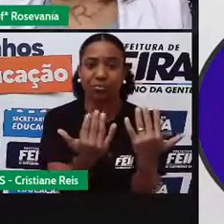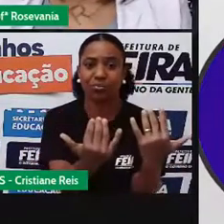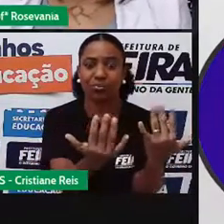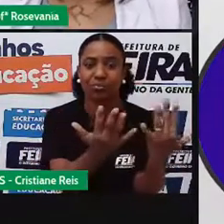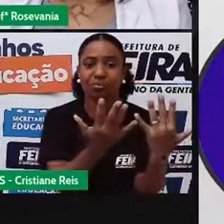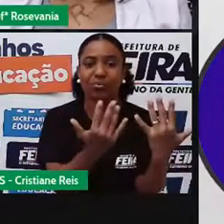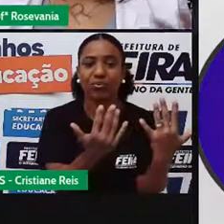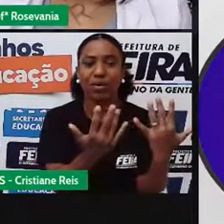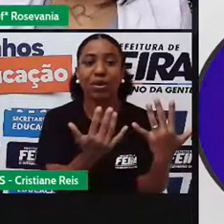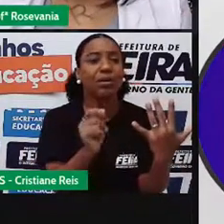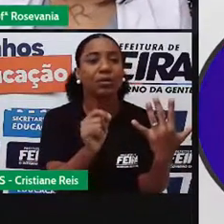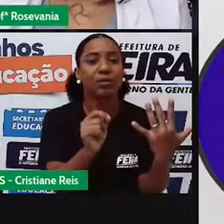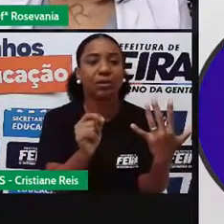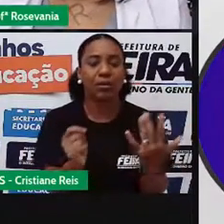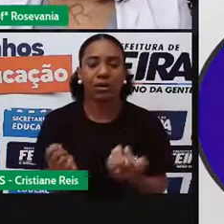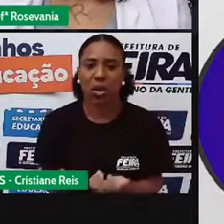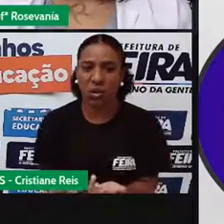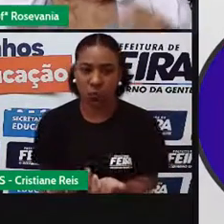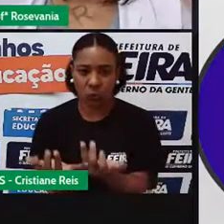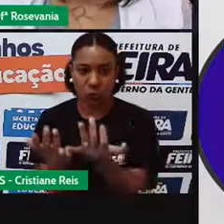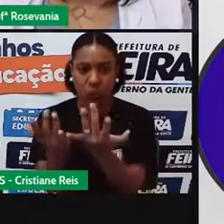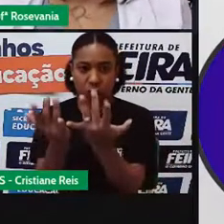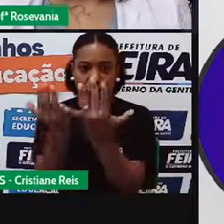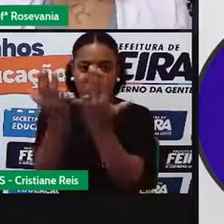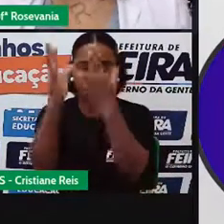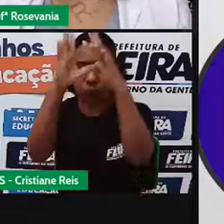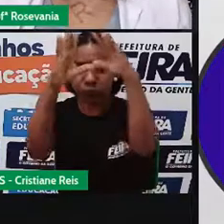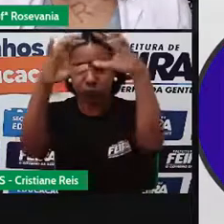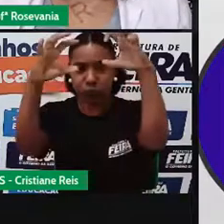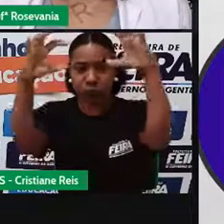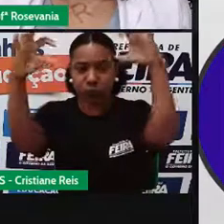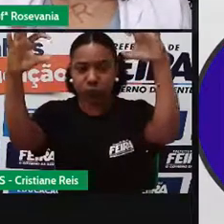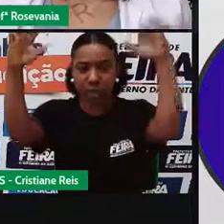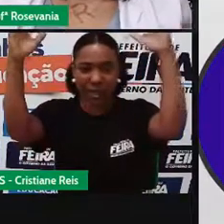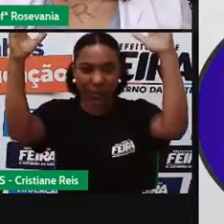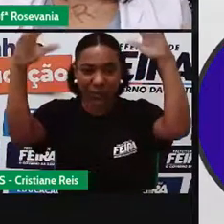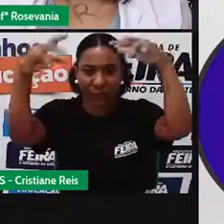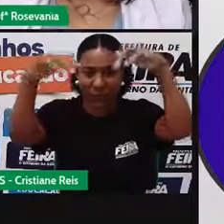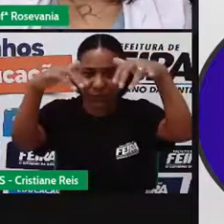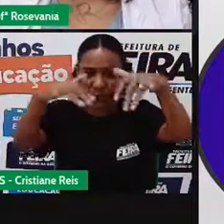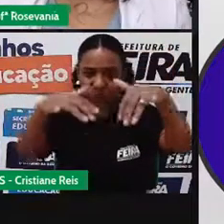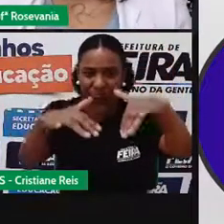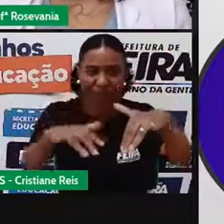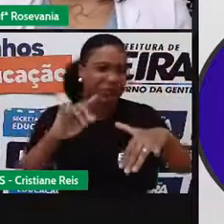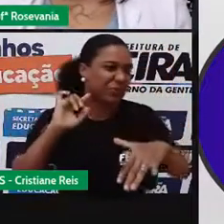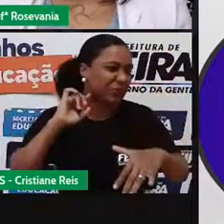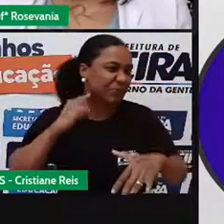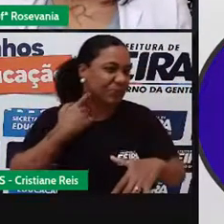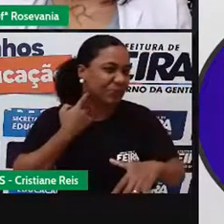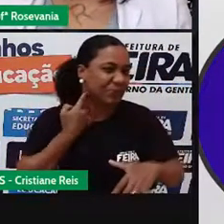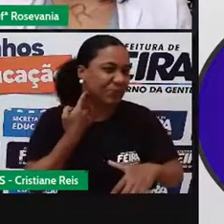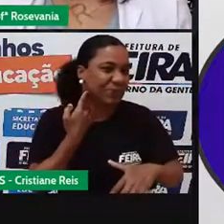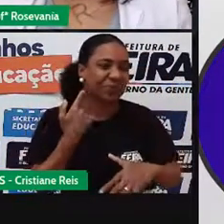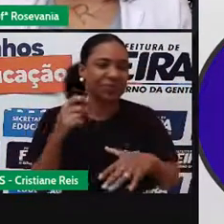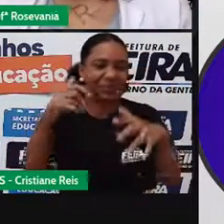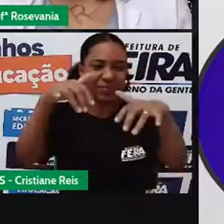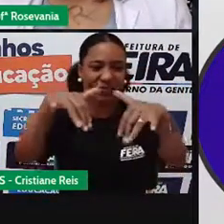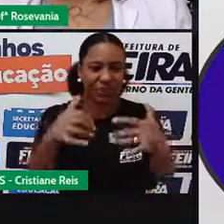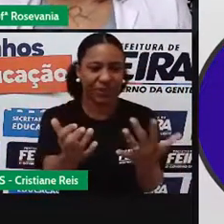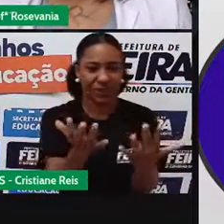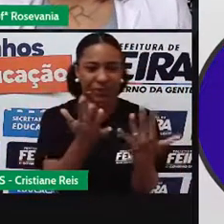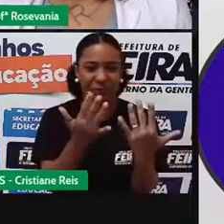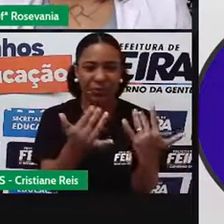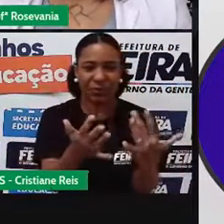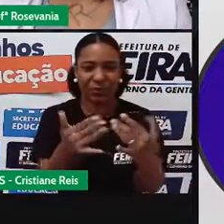formando chuva, arras, se dá ilhas de calor, é uma série de problemas que a emissão desses gases, eles podem provocar aí no